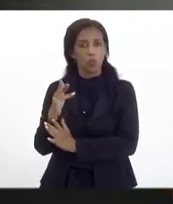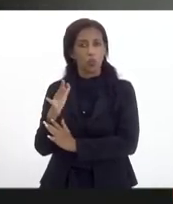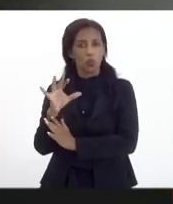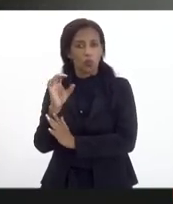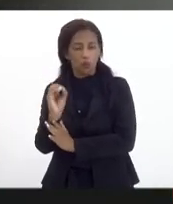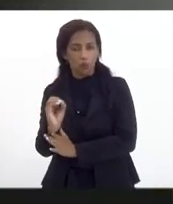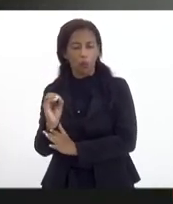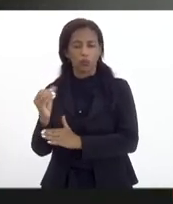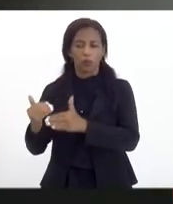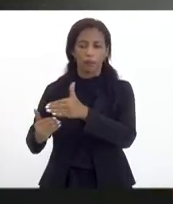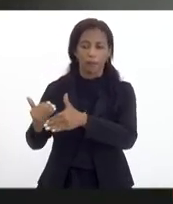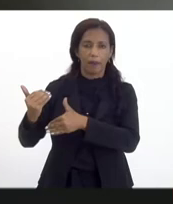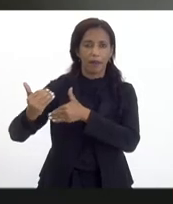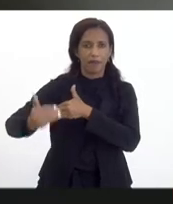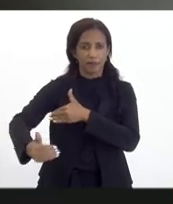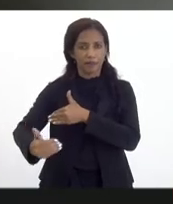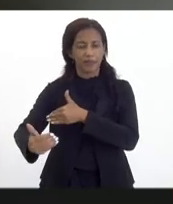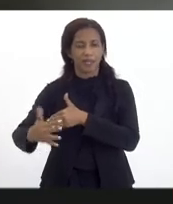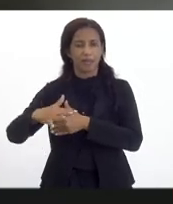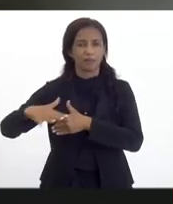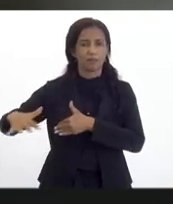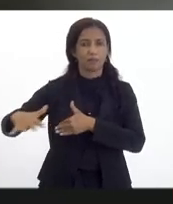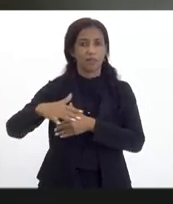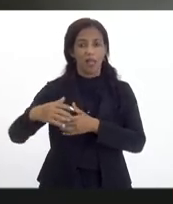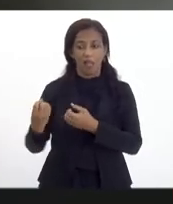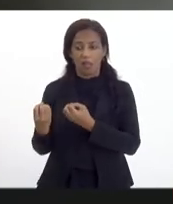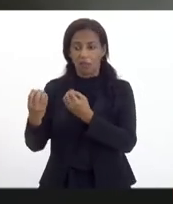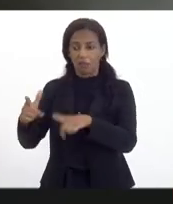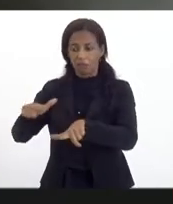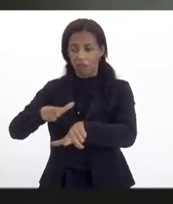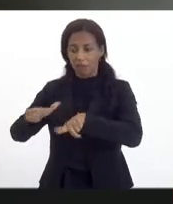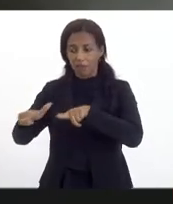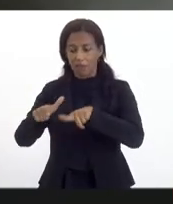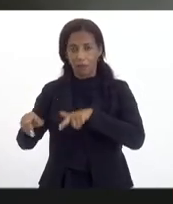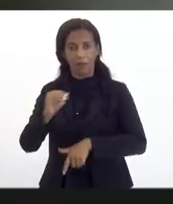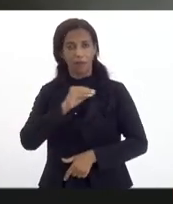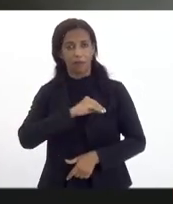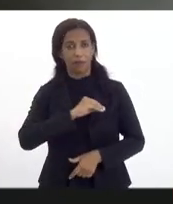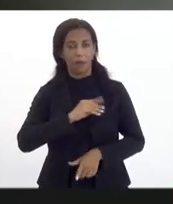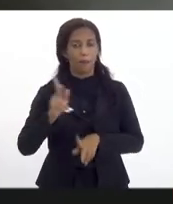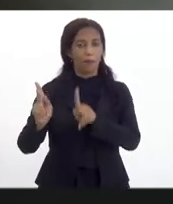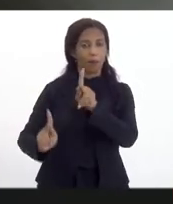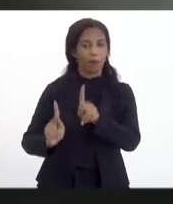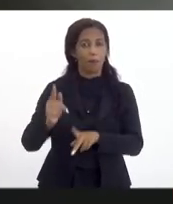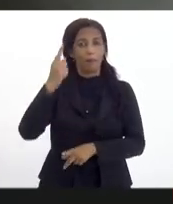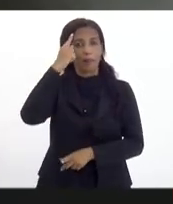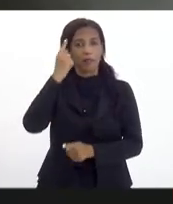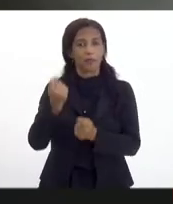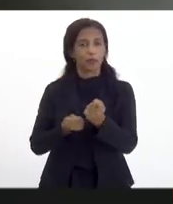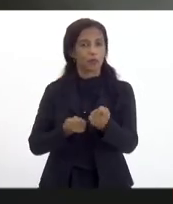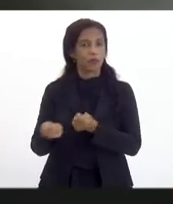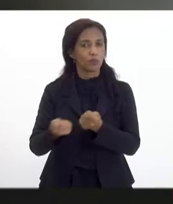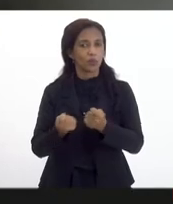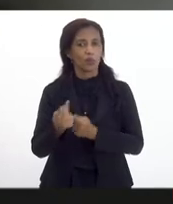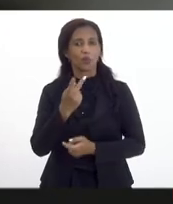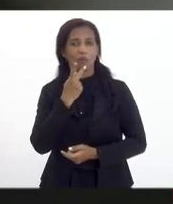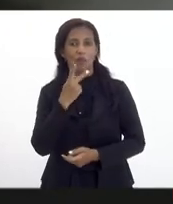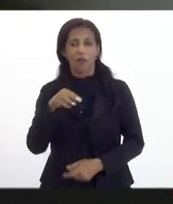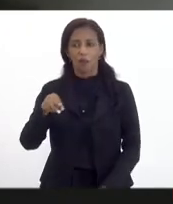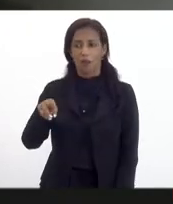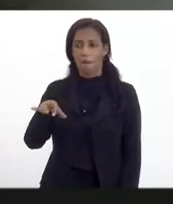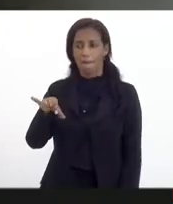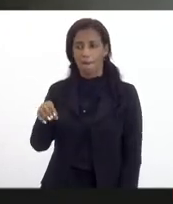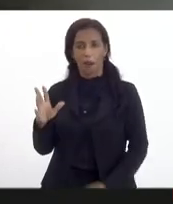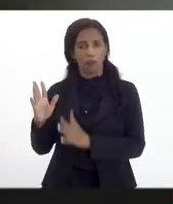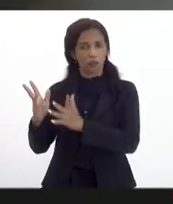adensar as cadeias produtivas do Estado, criando emprego e renda para a população. Pensando em uma economia, como foi falado pelo professor Mauro